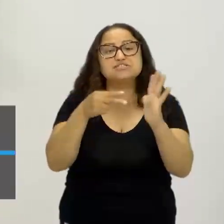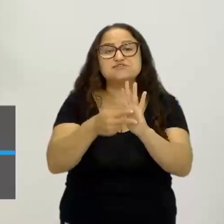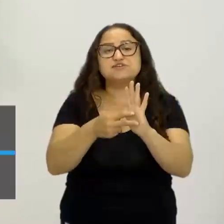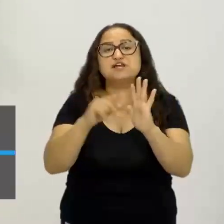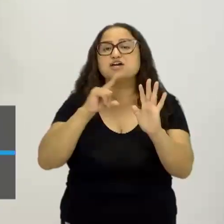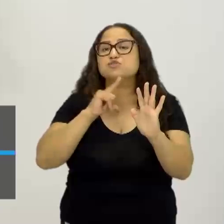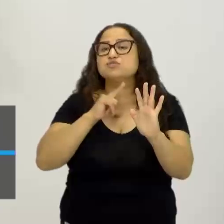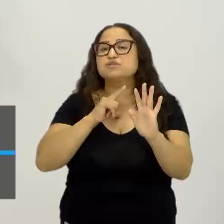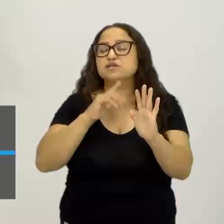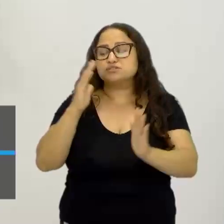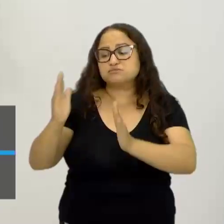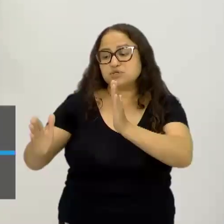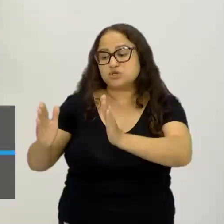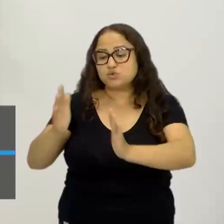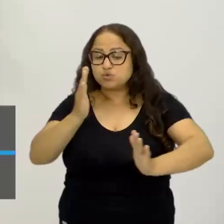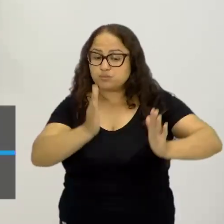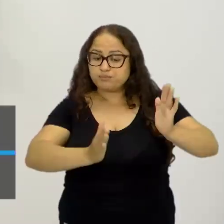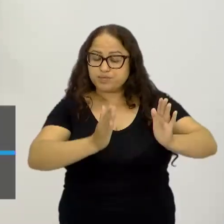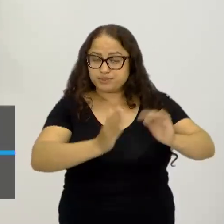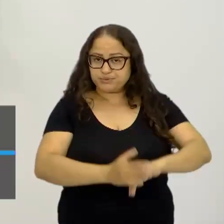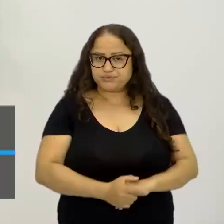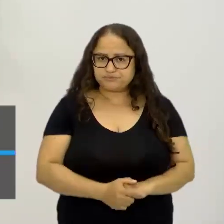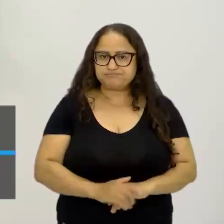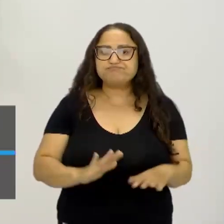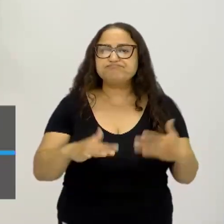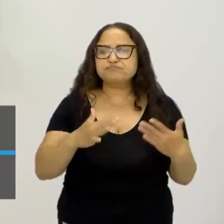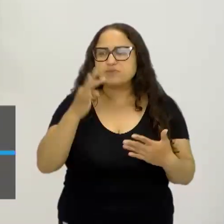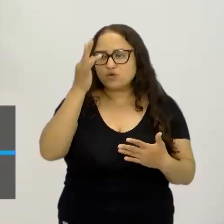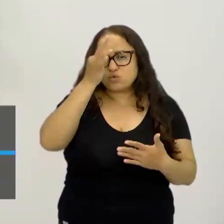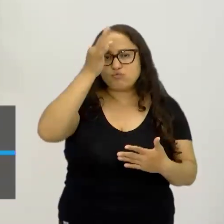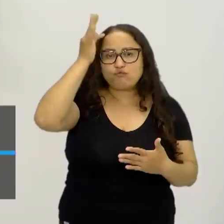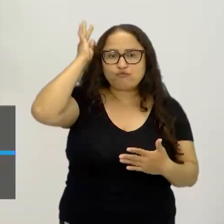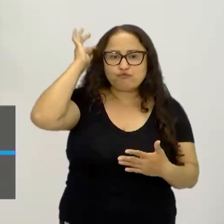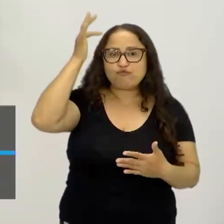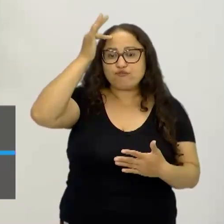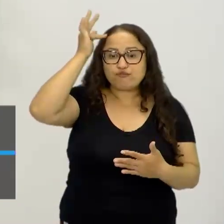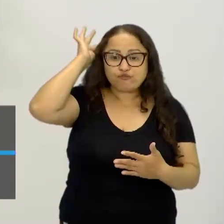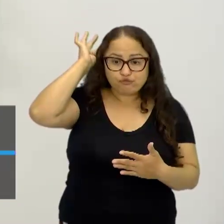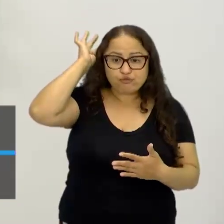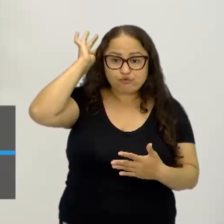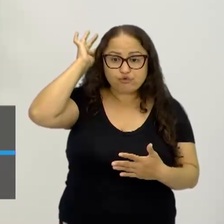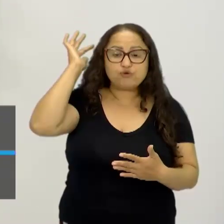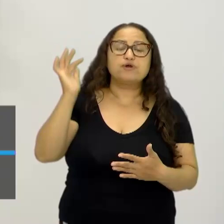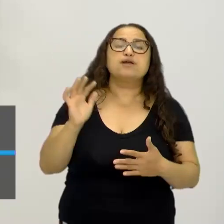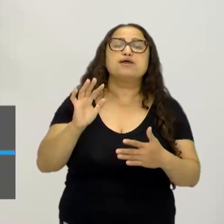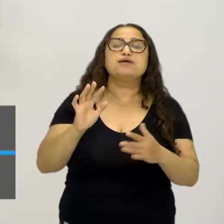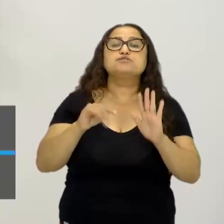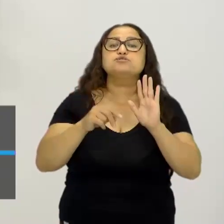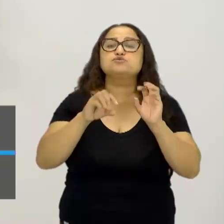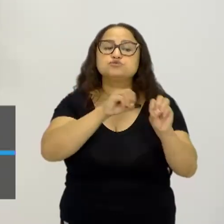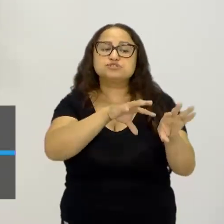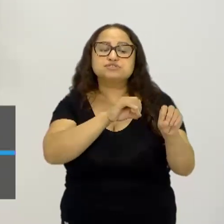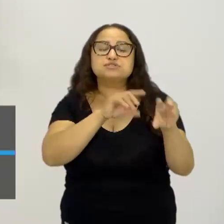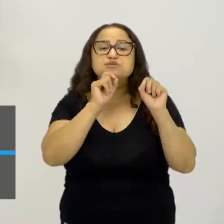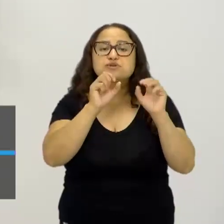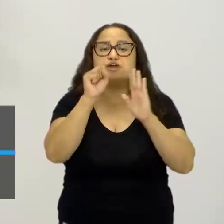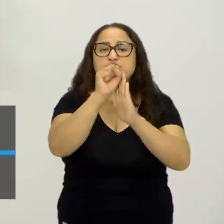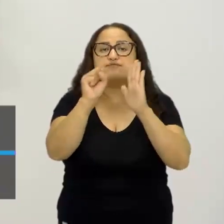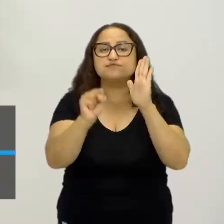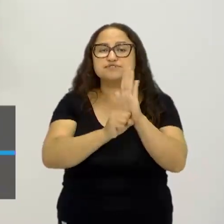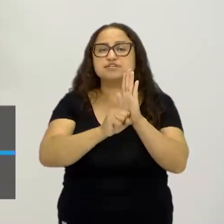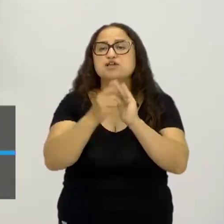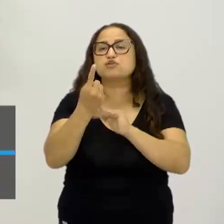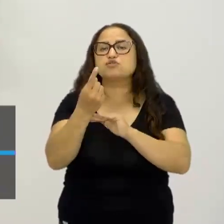para época. Então, com Foucault, nós aprendemos o seguinte, que a violência do século XVII,